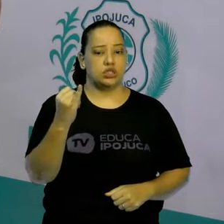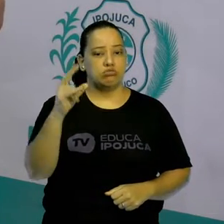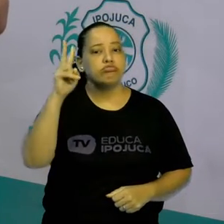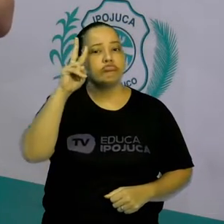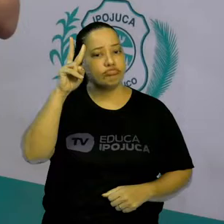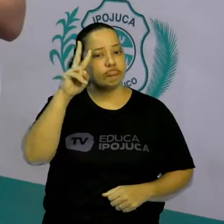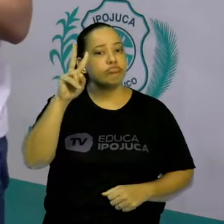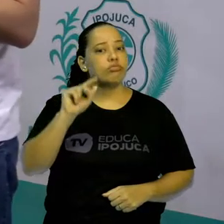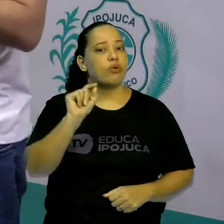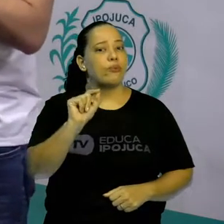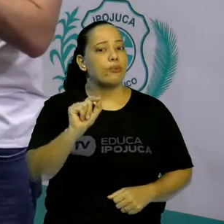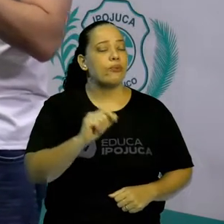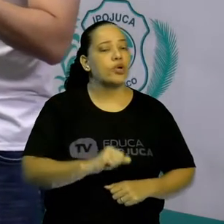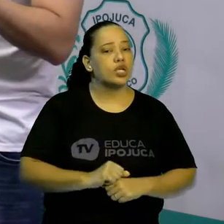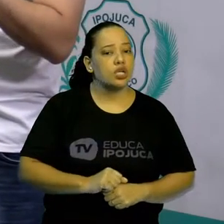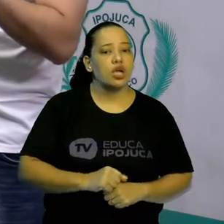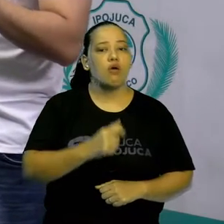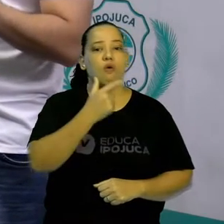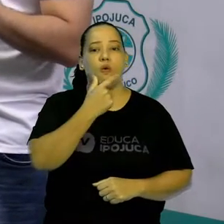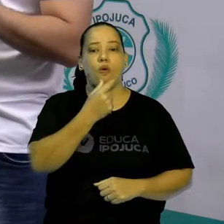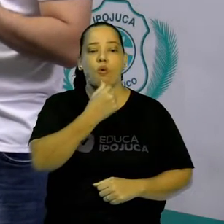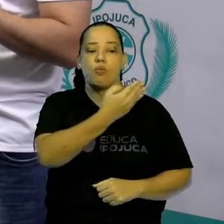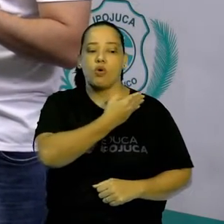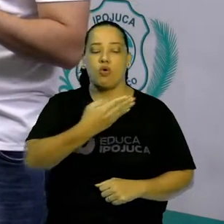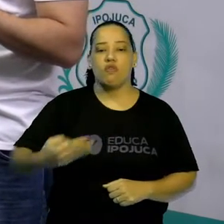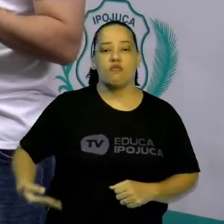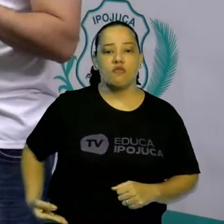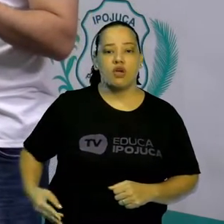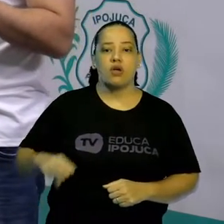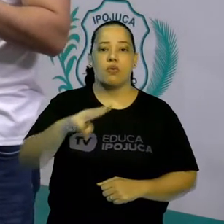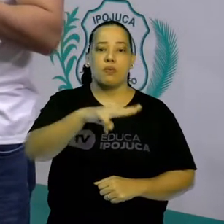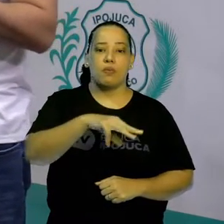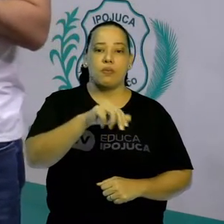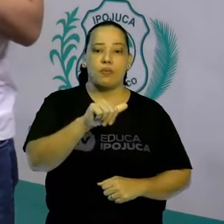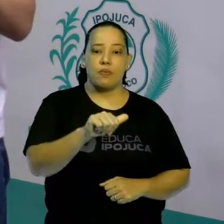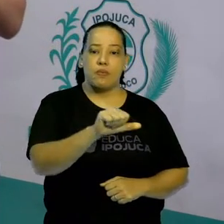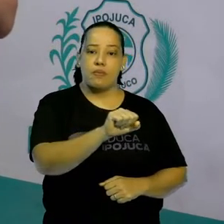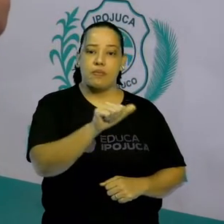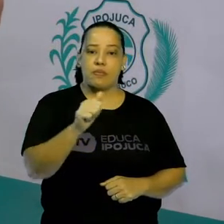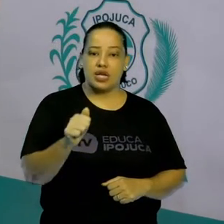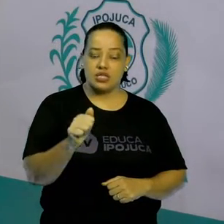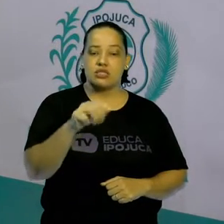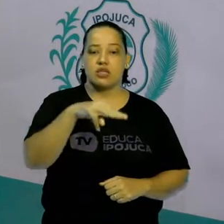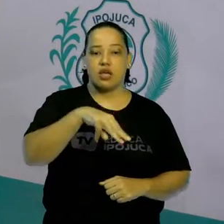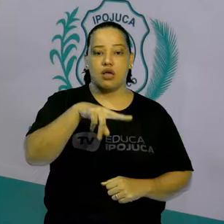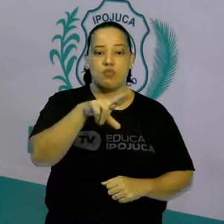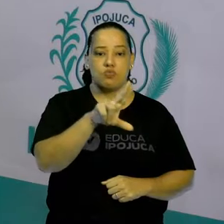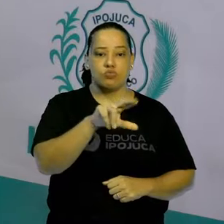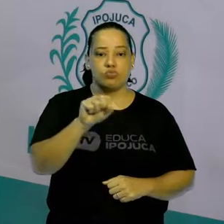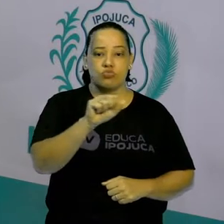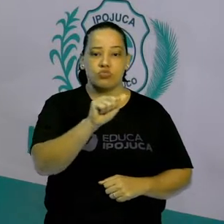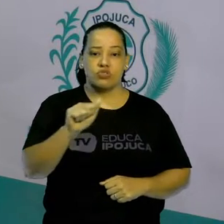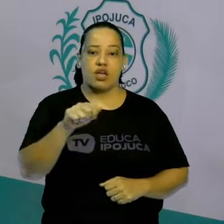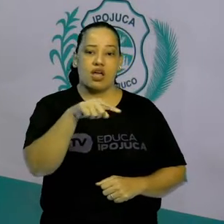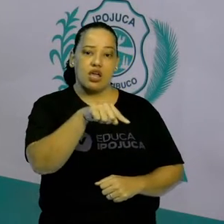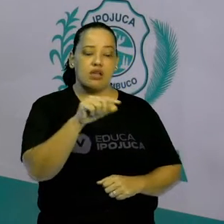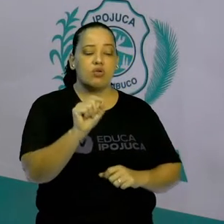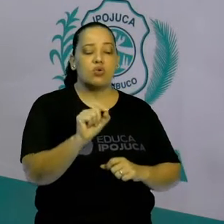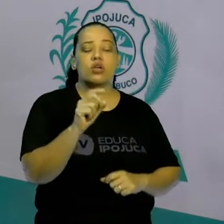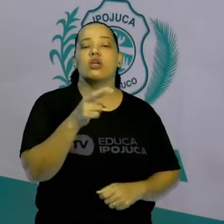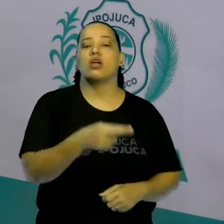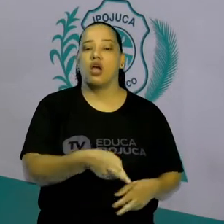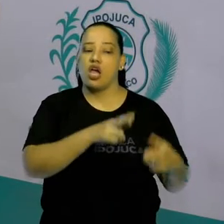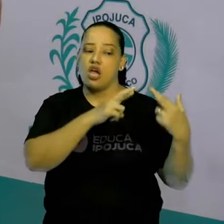governado pelo Mansa Musa, tá certo? O governo do Mansa Musa foi o responsável pela